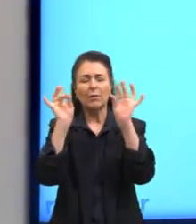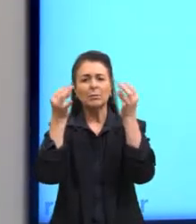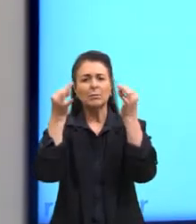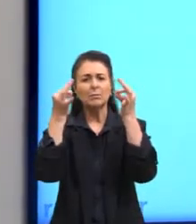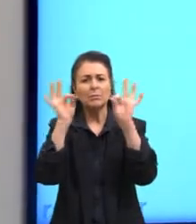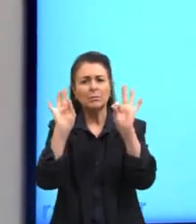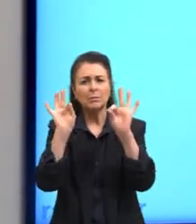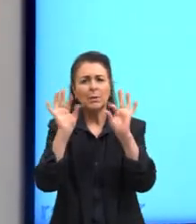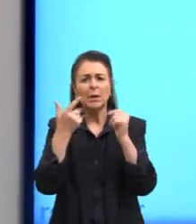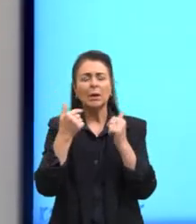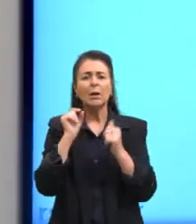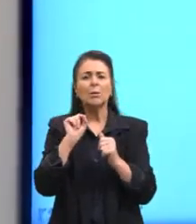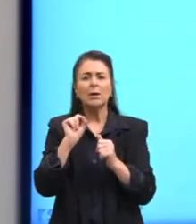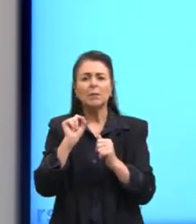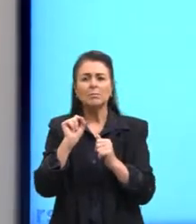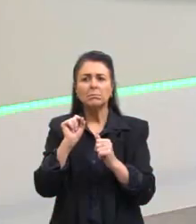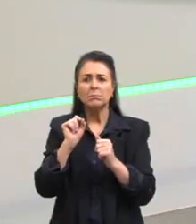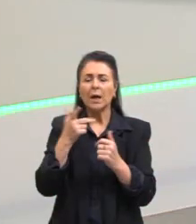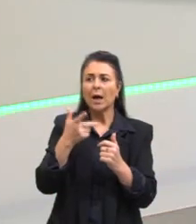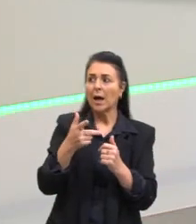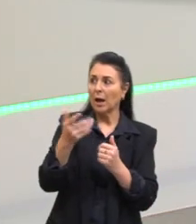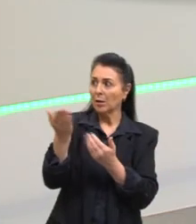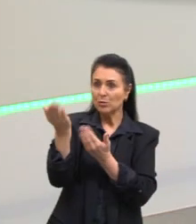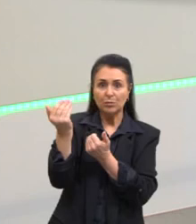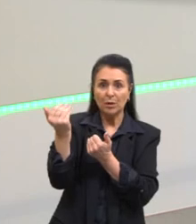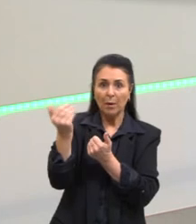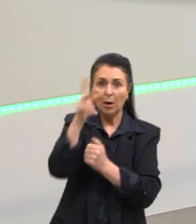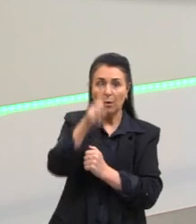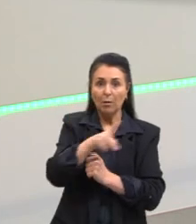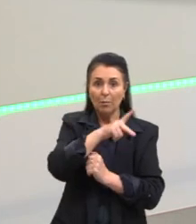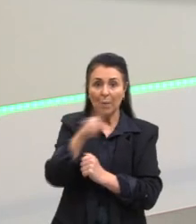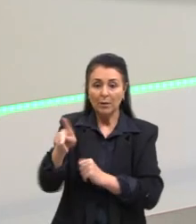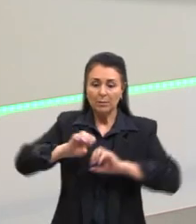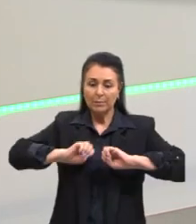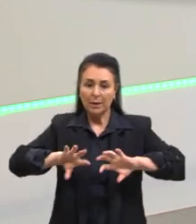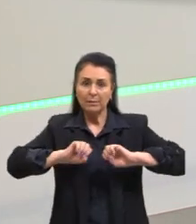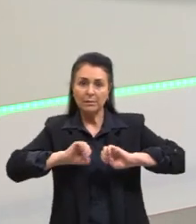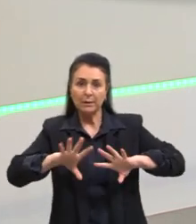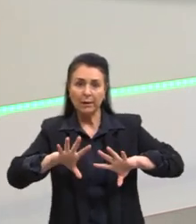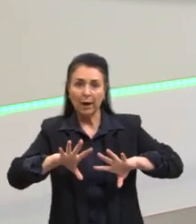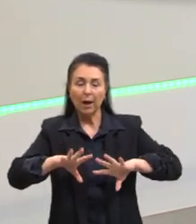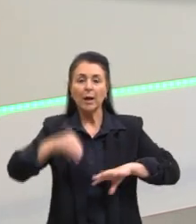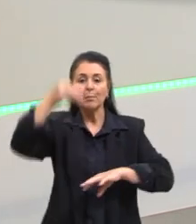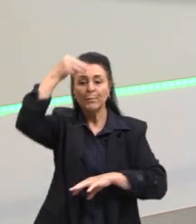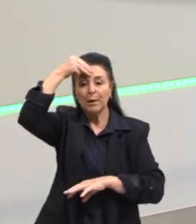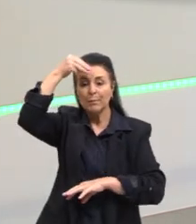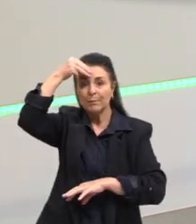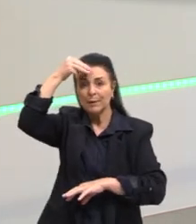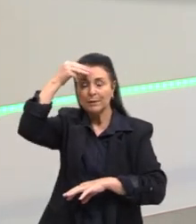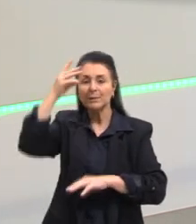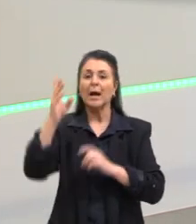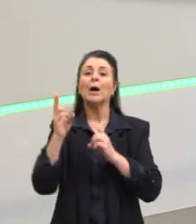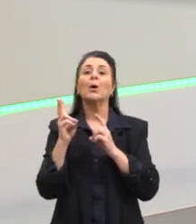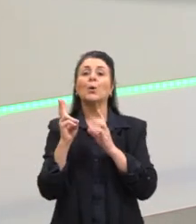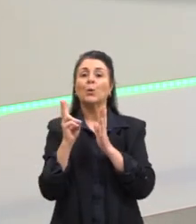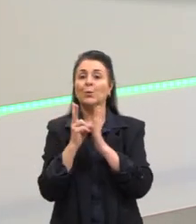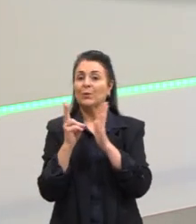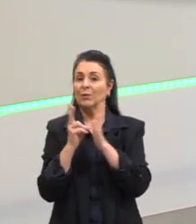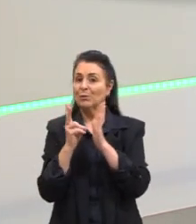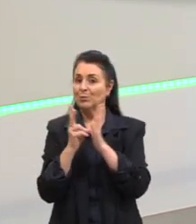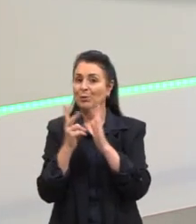rapidez os padres para fazer essa catequização, para fazer esse batismo dos indígenas. Porque para eles,